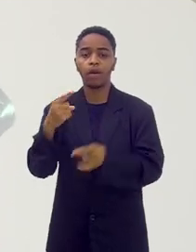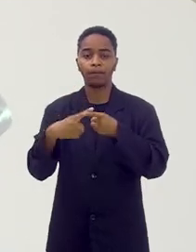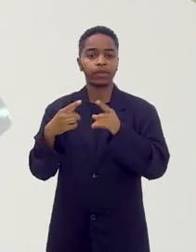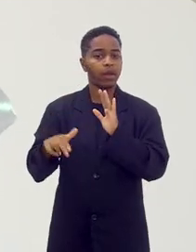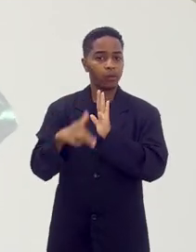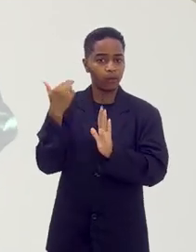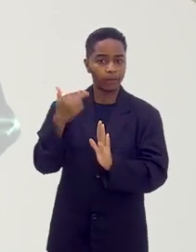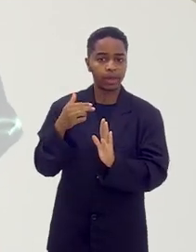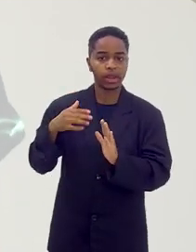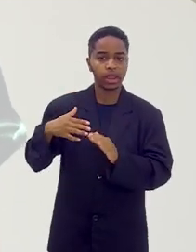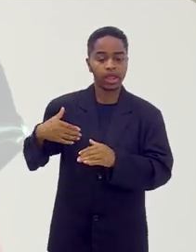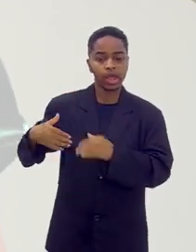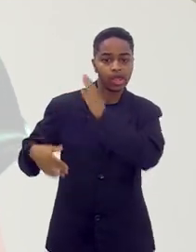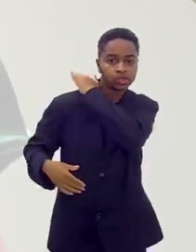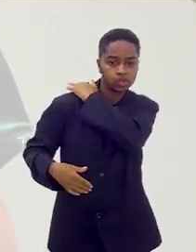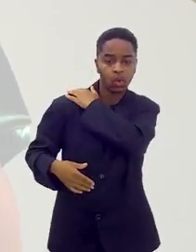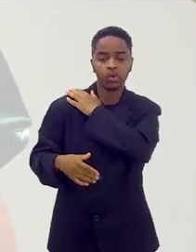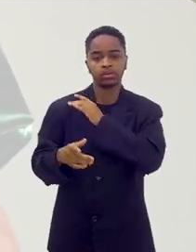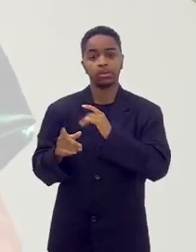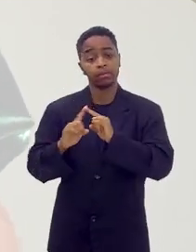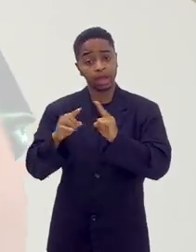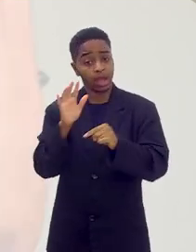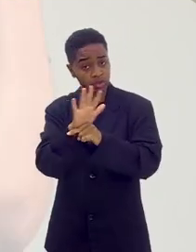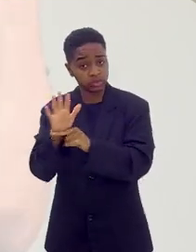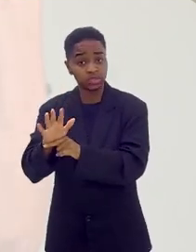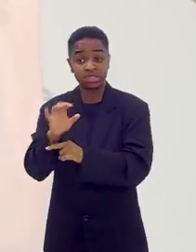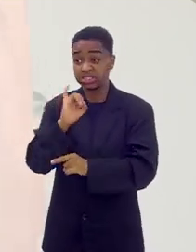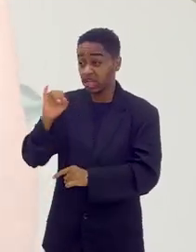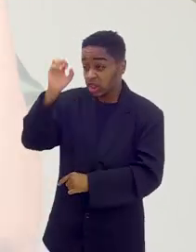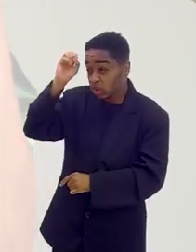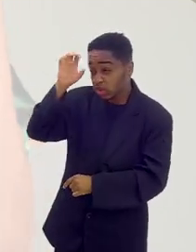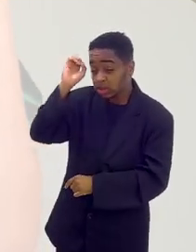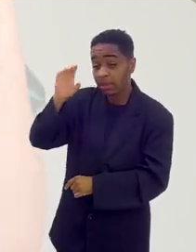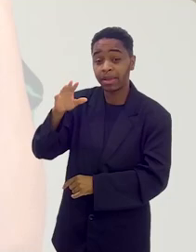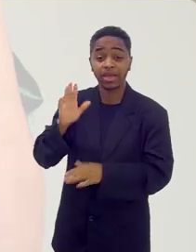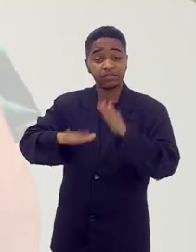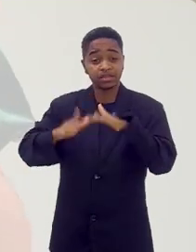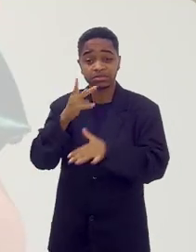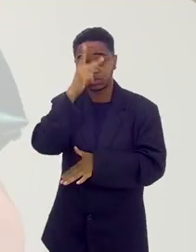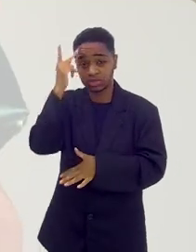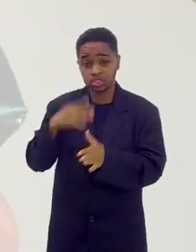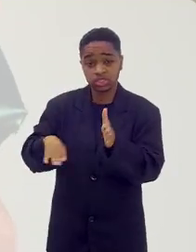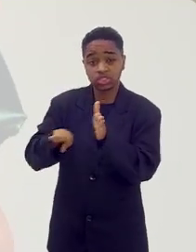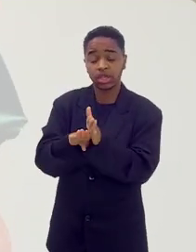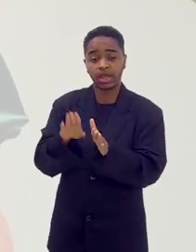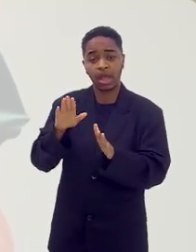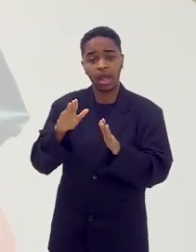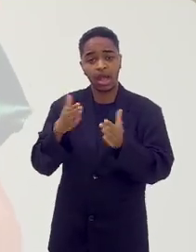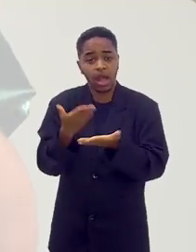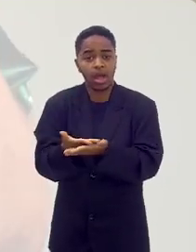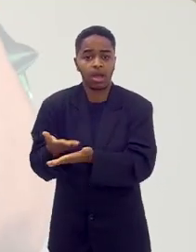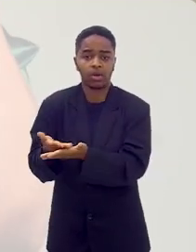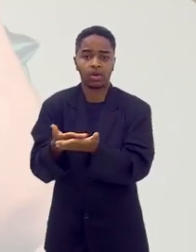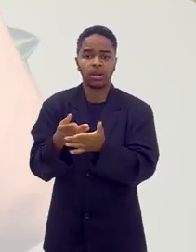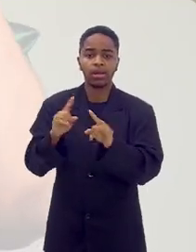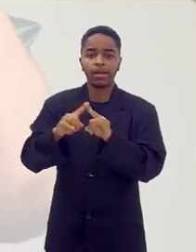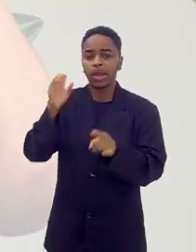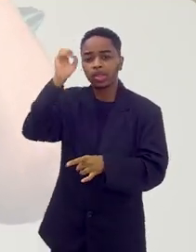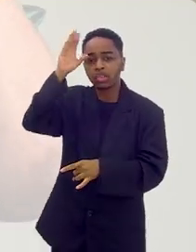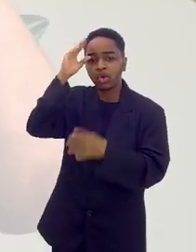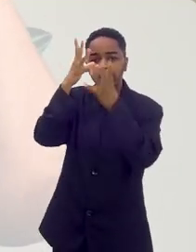eu operei a coluna, a dança cigana vai ajudar. Ah, eu não vou porque eu estou com dor de cabeça. Gente, quantas pessoas chegam na aula e